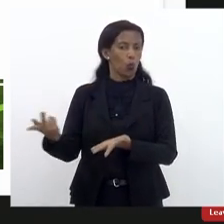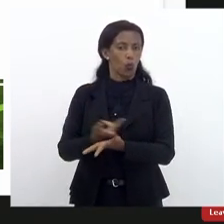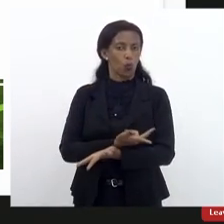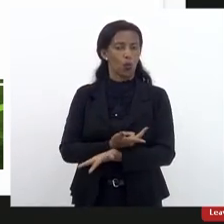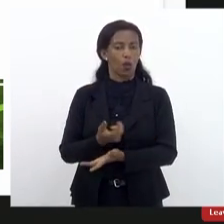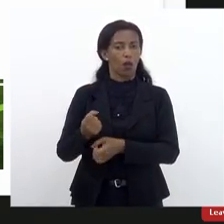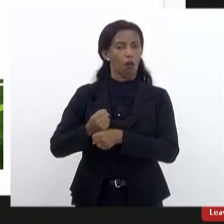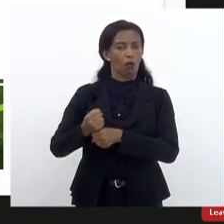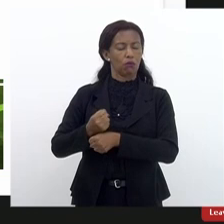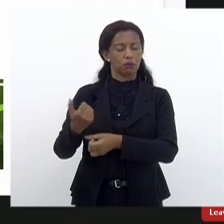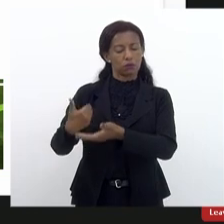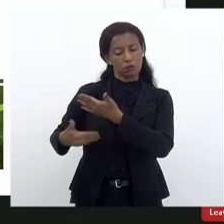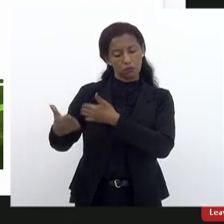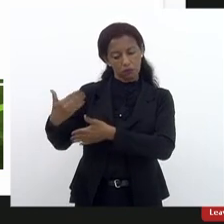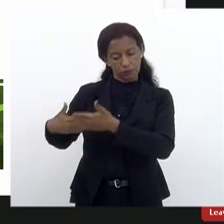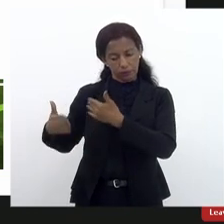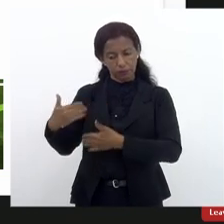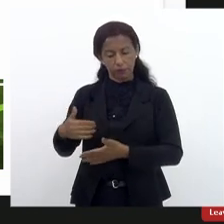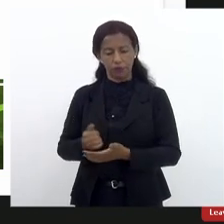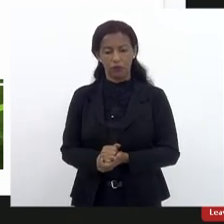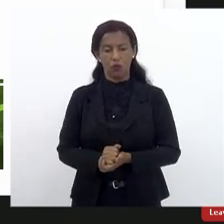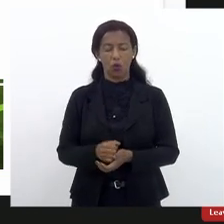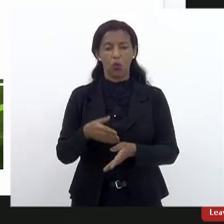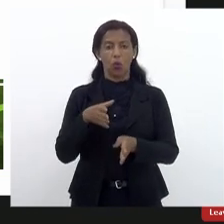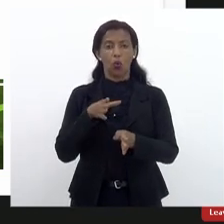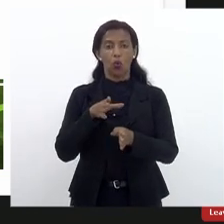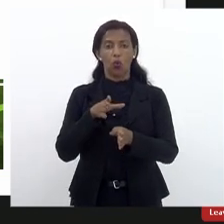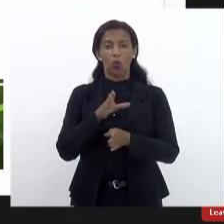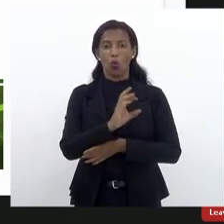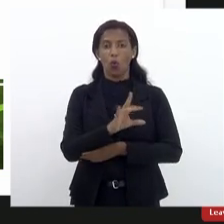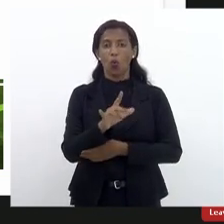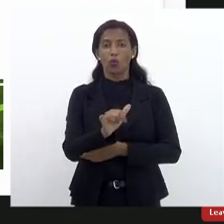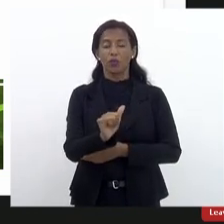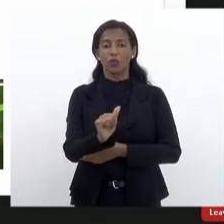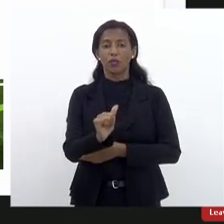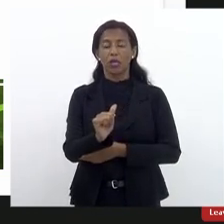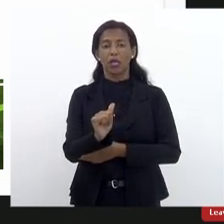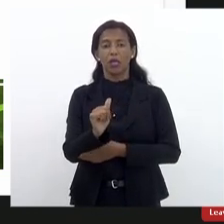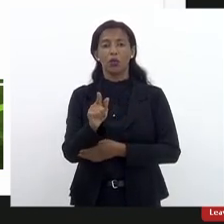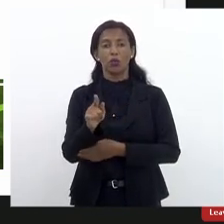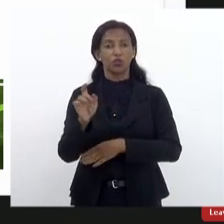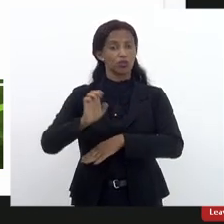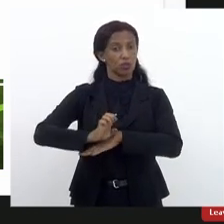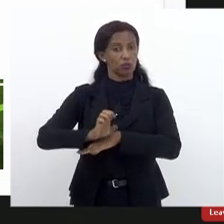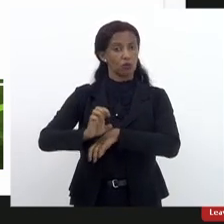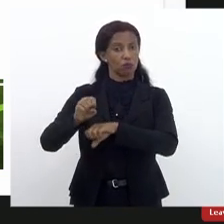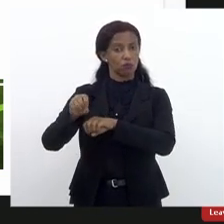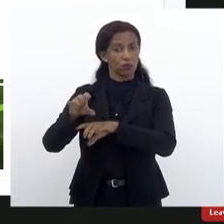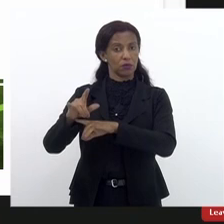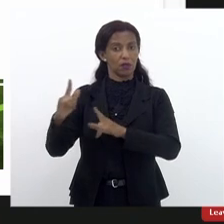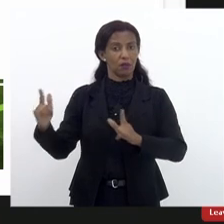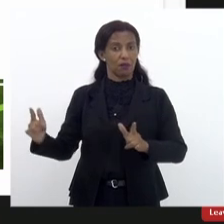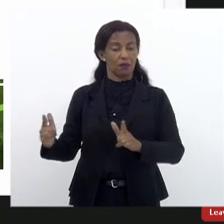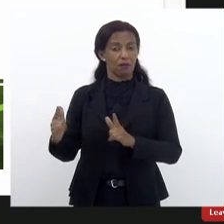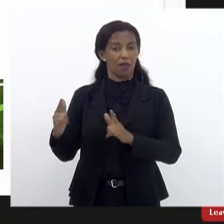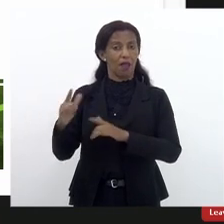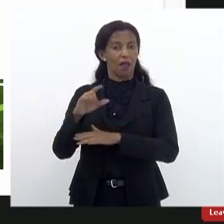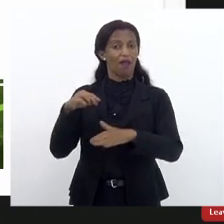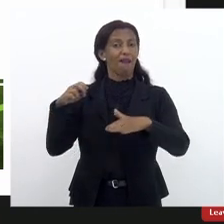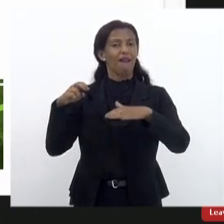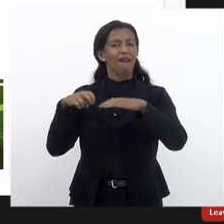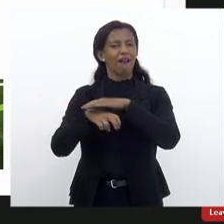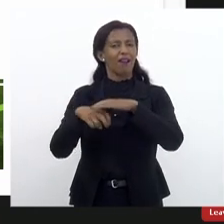Há alguns anos atrás, o Conselho Estadual de Educação ocupava todo o décimo andar da Erasmus Braga 118 e com a promessa de